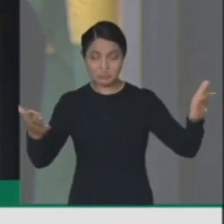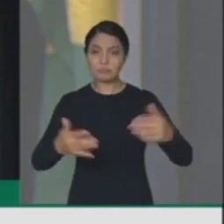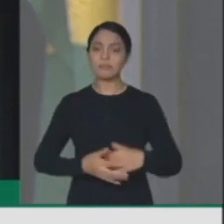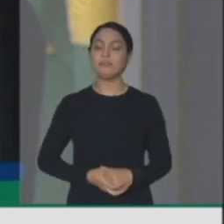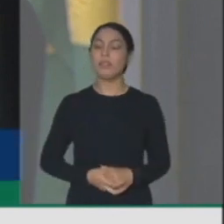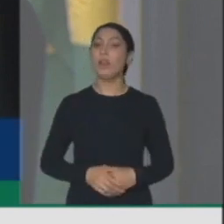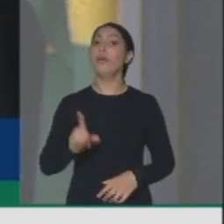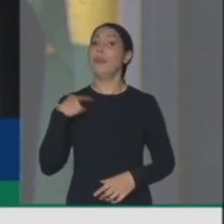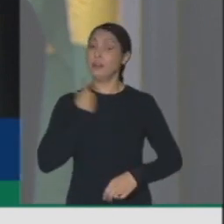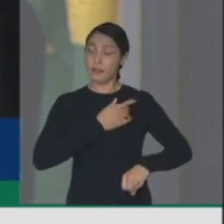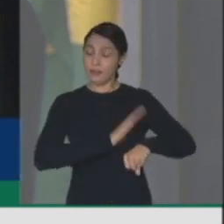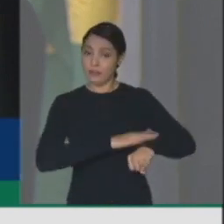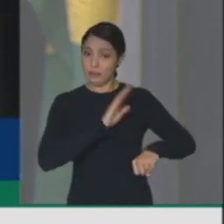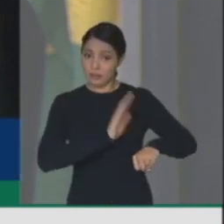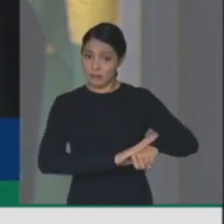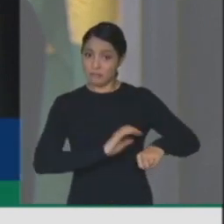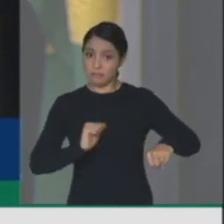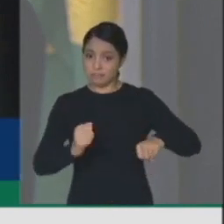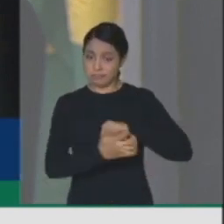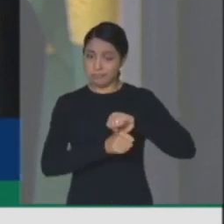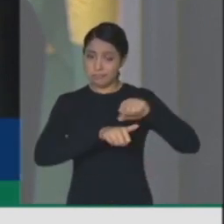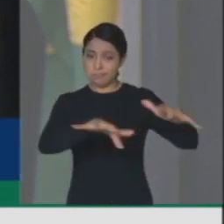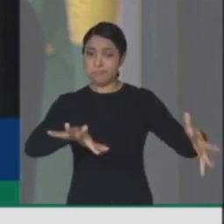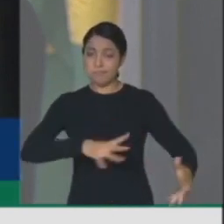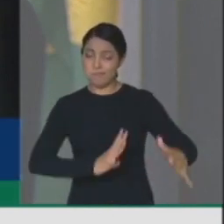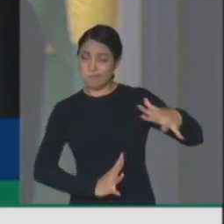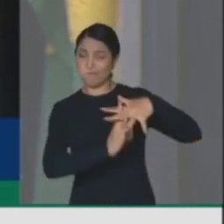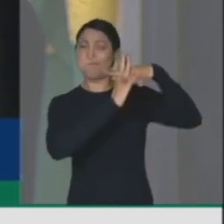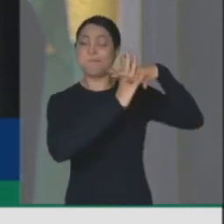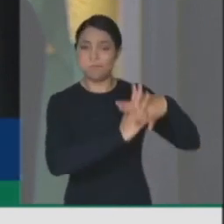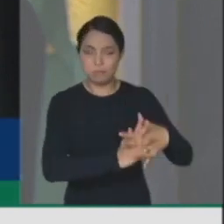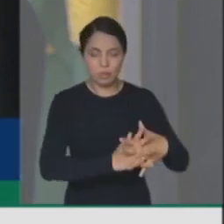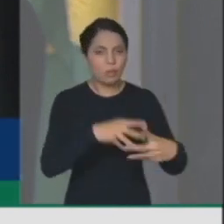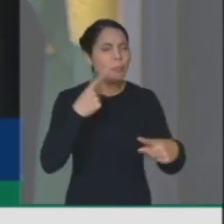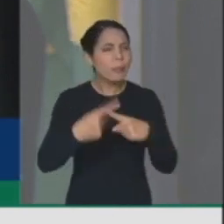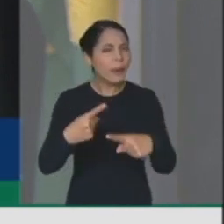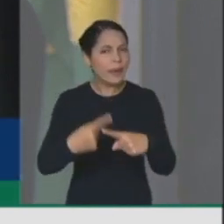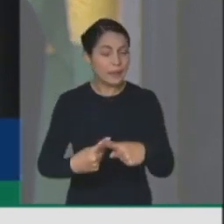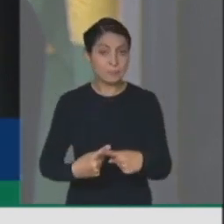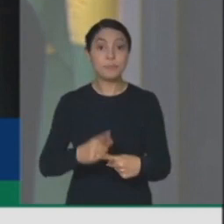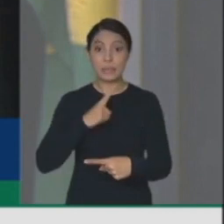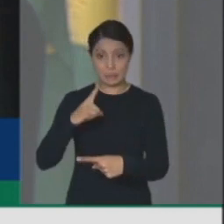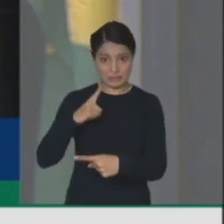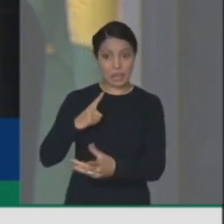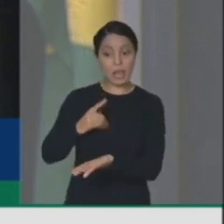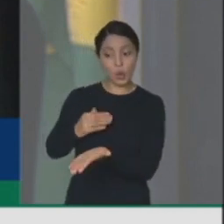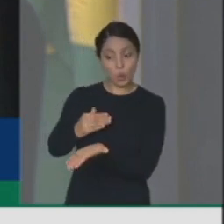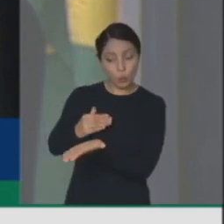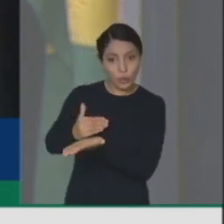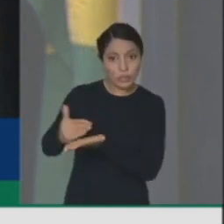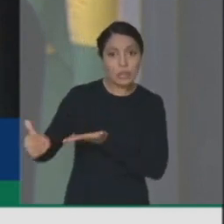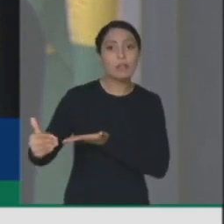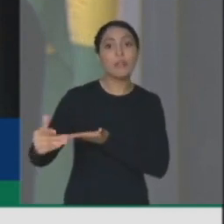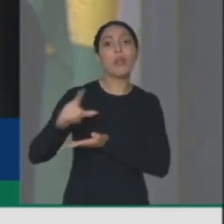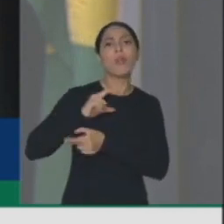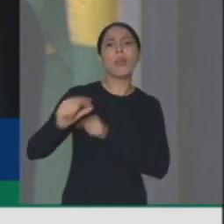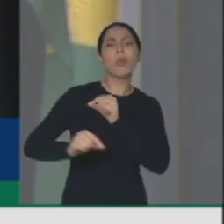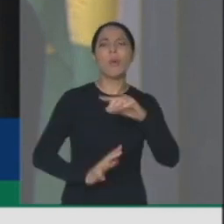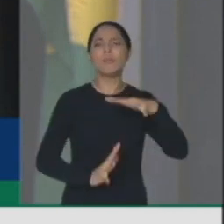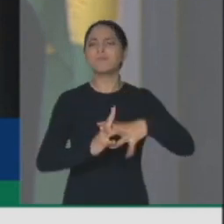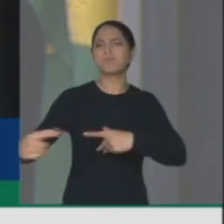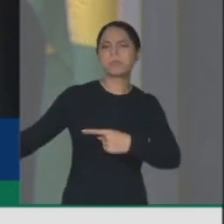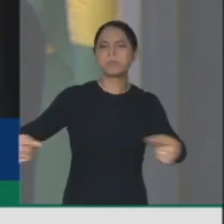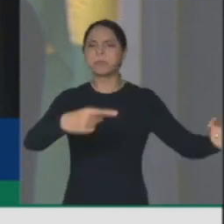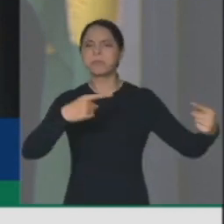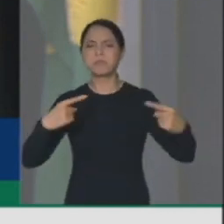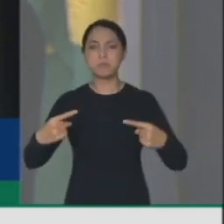pandemia. Primeiro, nós observamos, no início da pandemia, toda aquela politização em torno de lockdown.